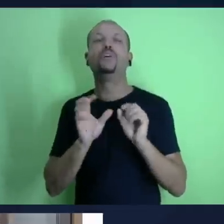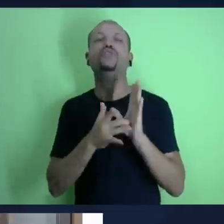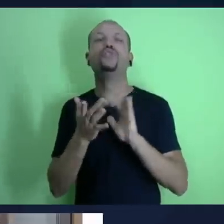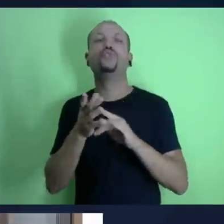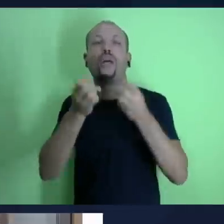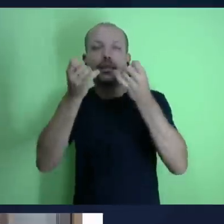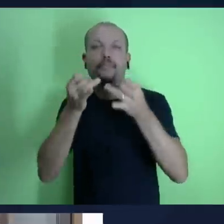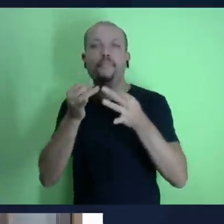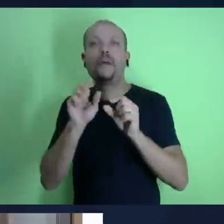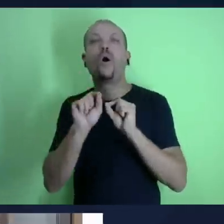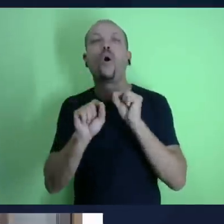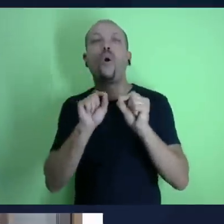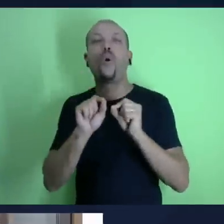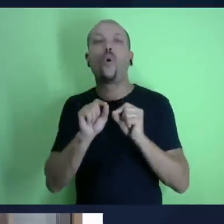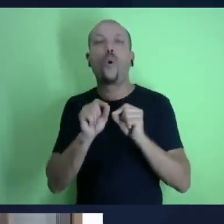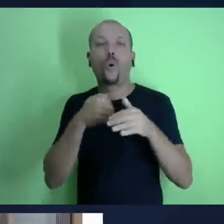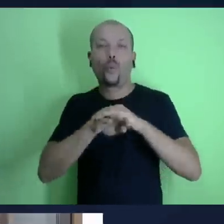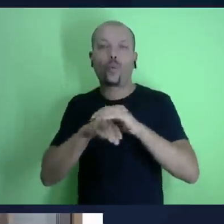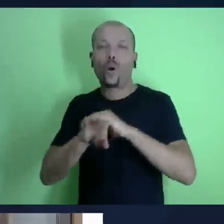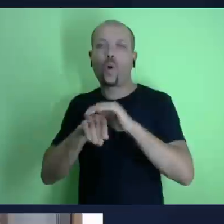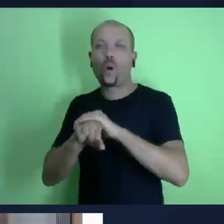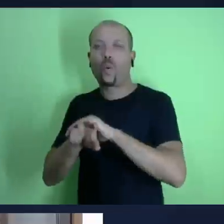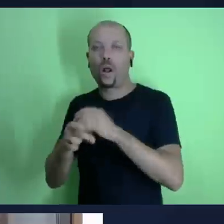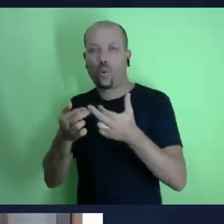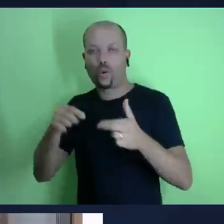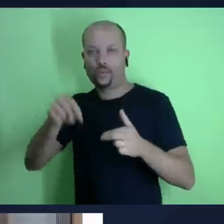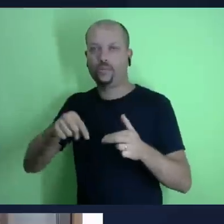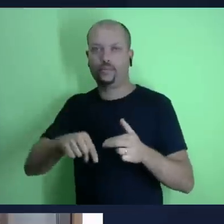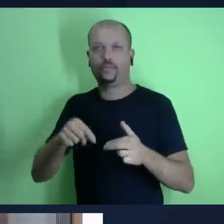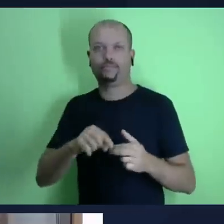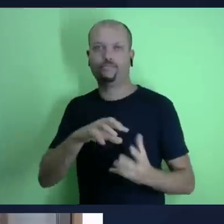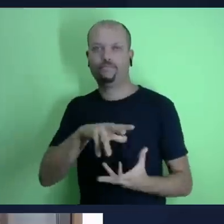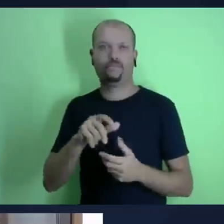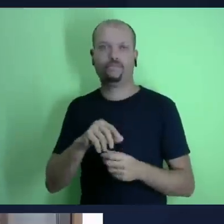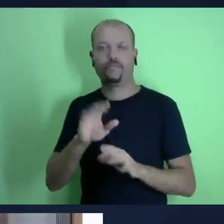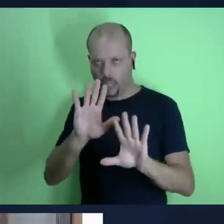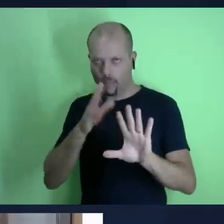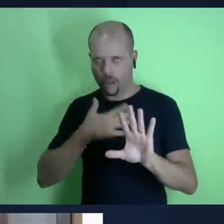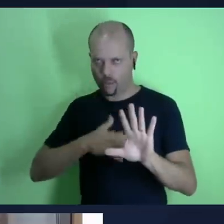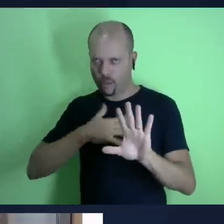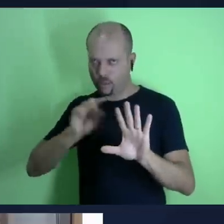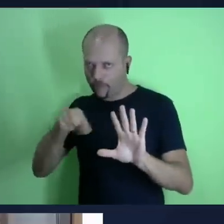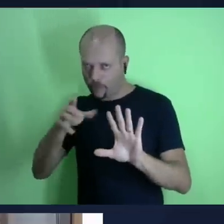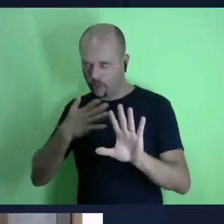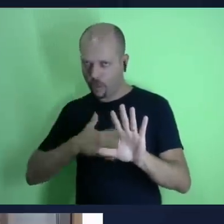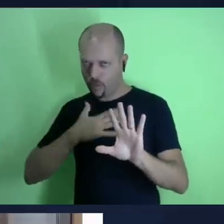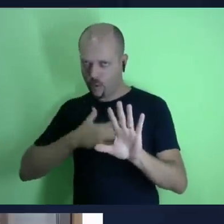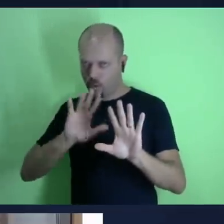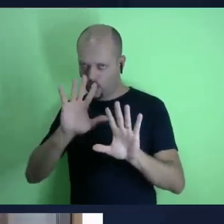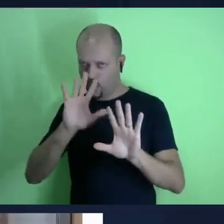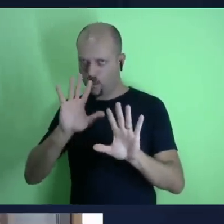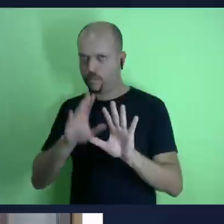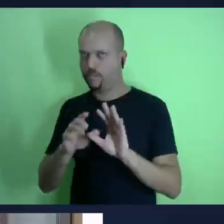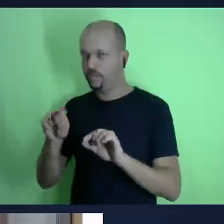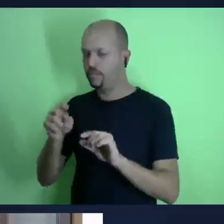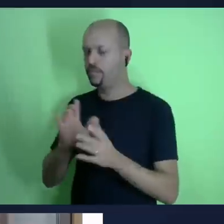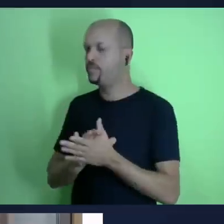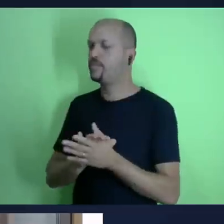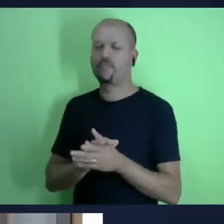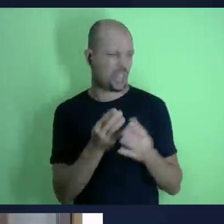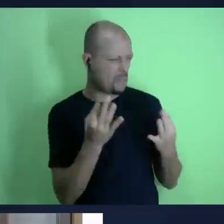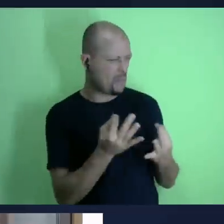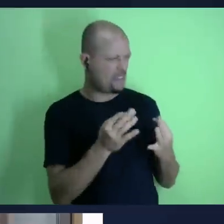boa introdução aqui e para você que nos acompanha perceba a ideia da lição desta semana é mostrar